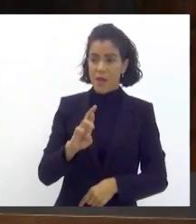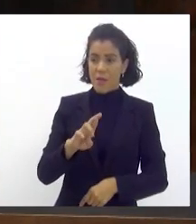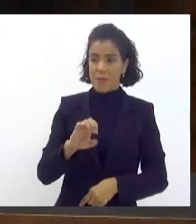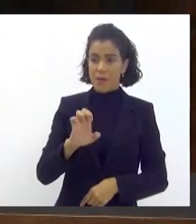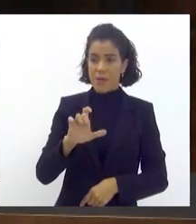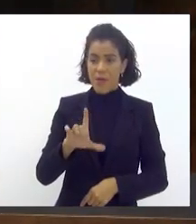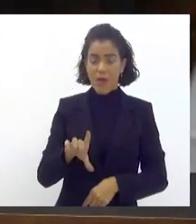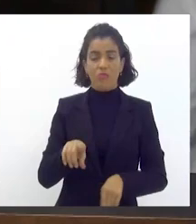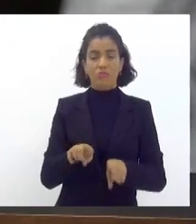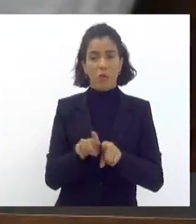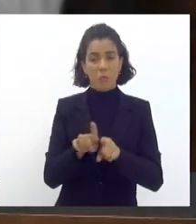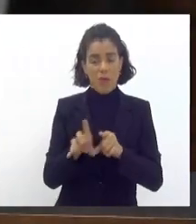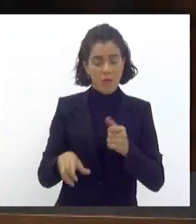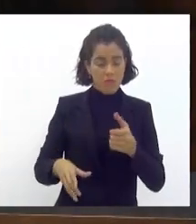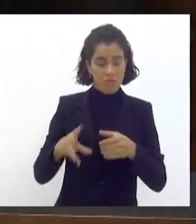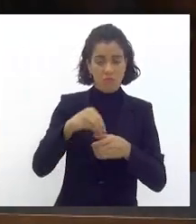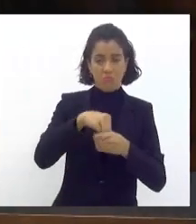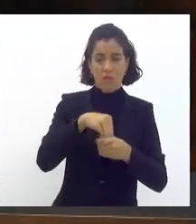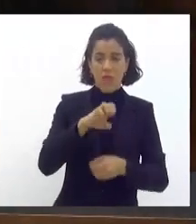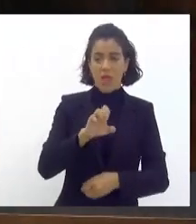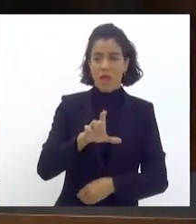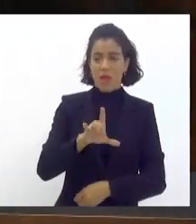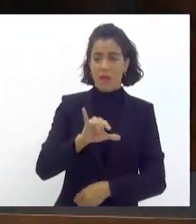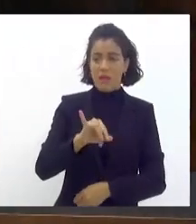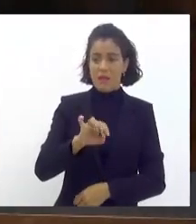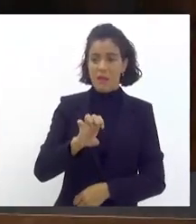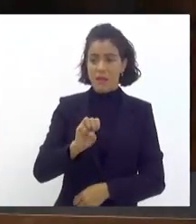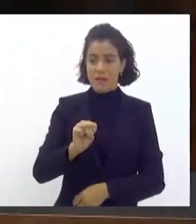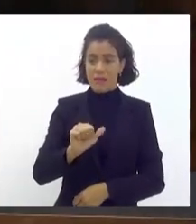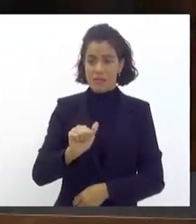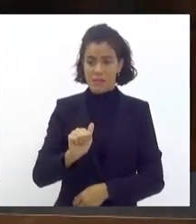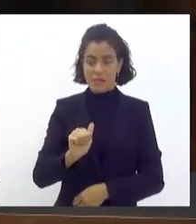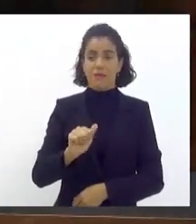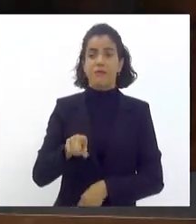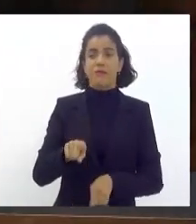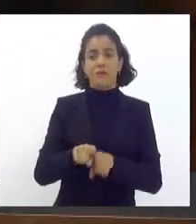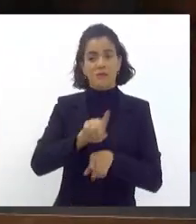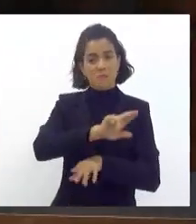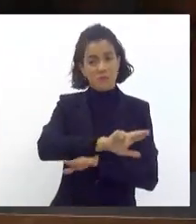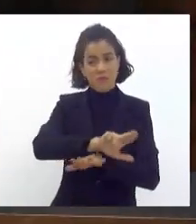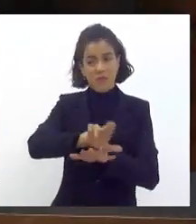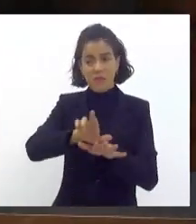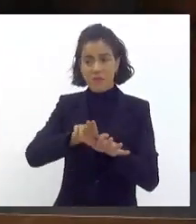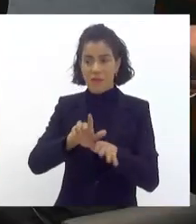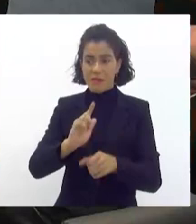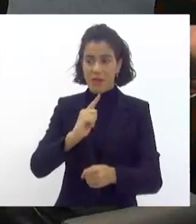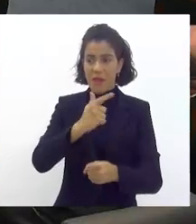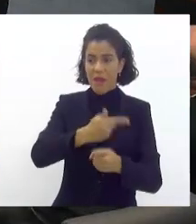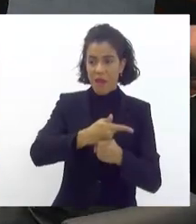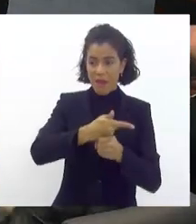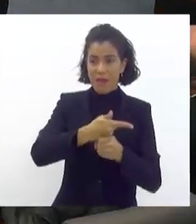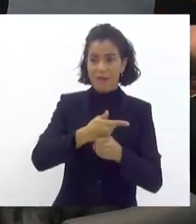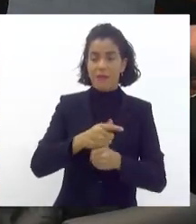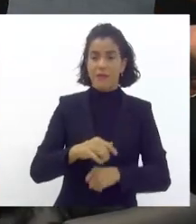também da Liesa, presente ali conosco, demais diretores de diversas agrameações, mais uma...